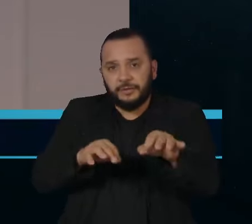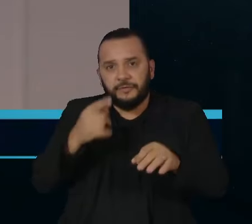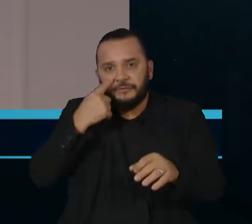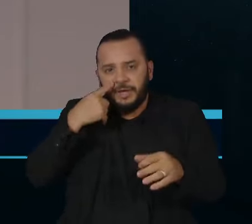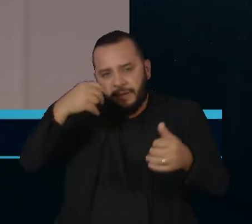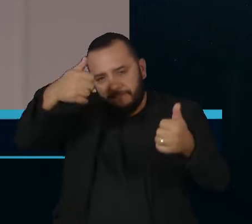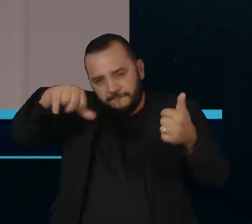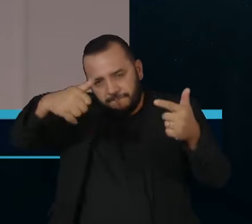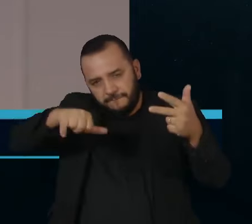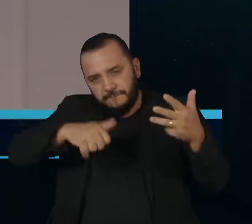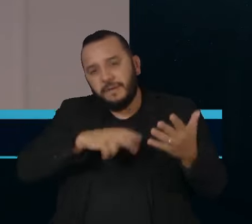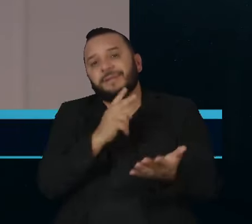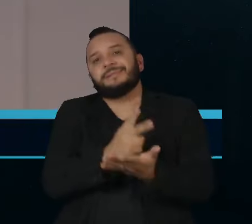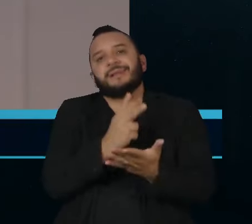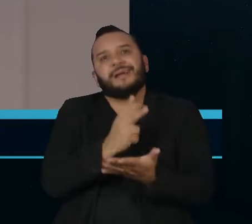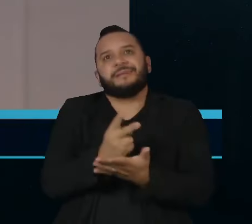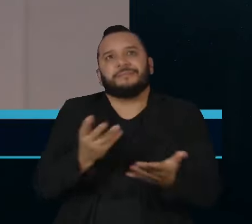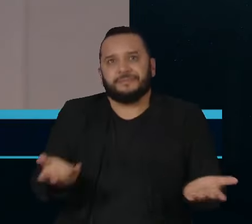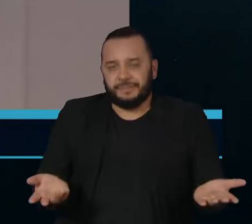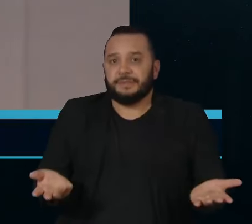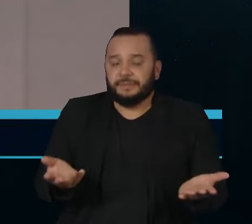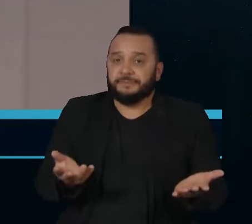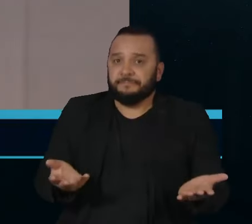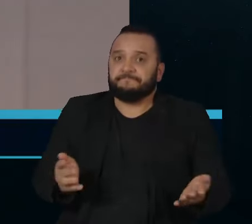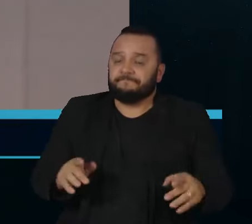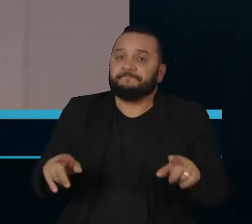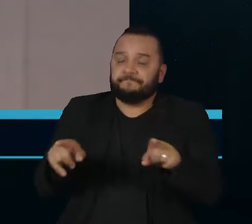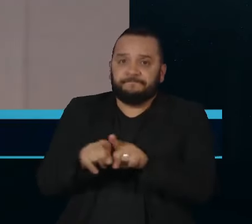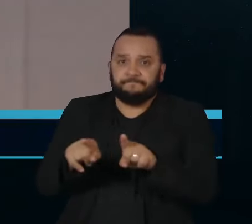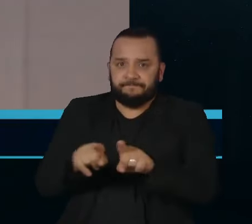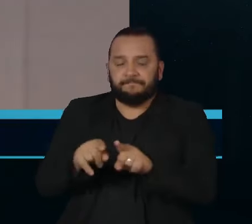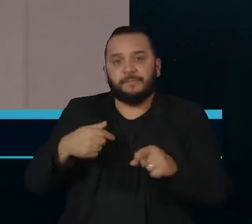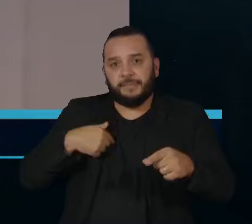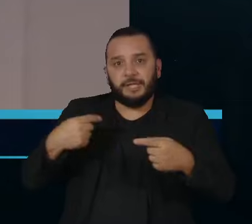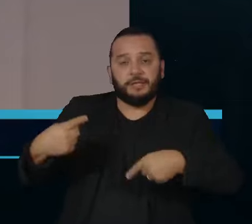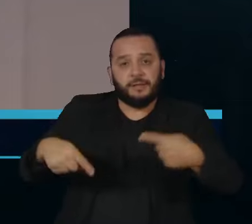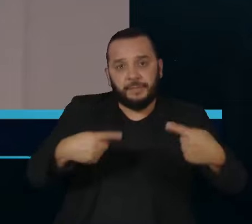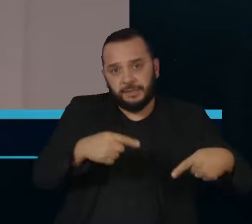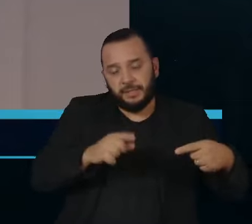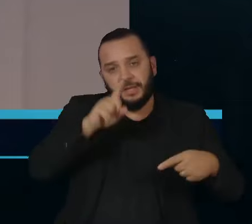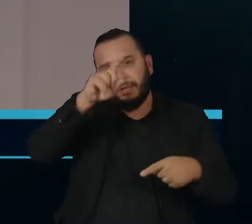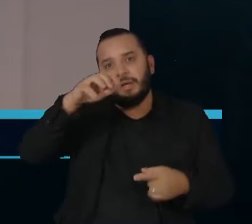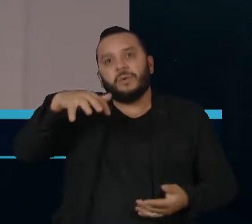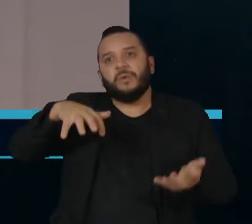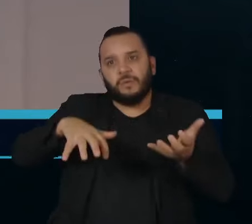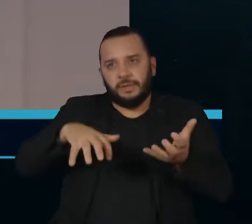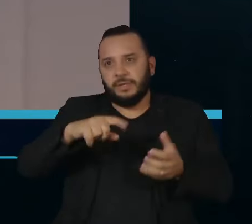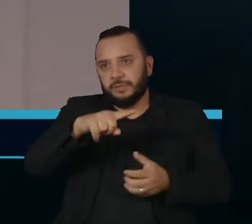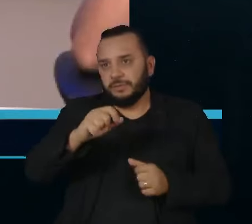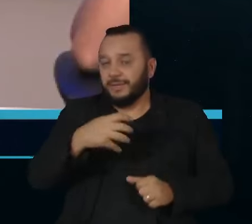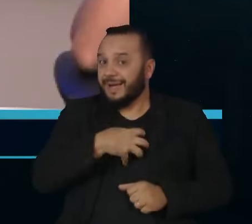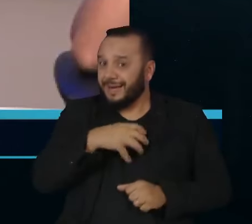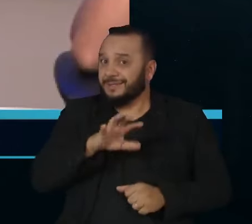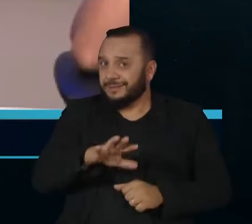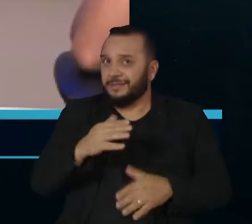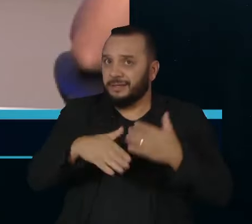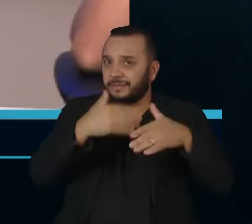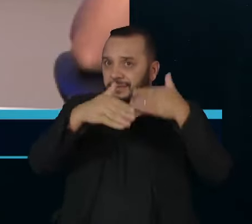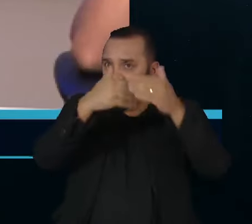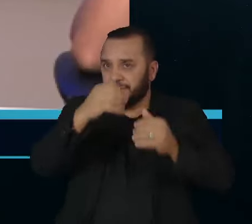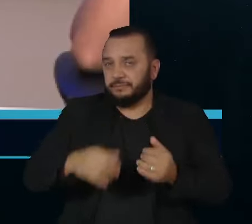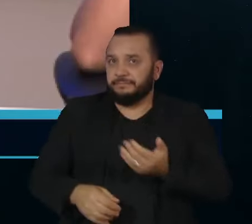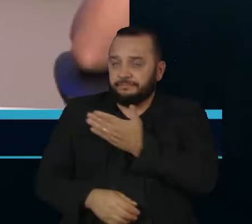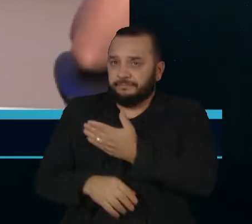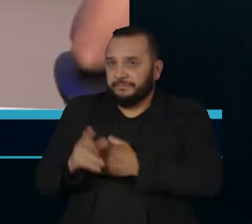dogma, como a gente tem que fazer em outros casos que a gente tem debatendo no Congresso Nacional. E é assim que a gente procura avançar. Para este